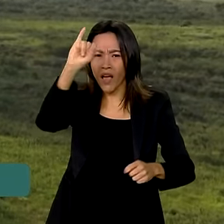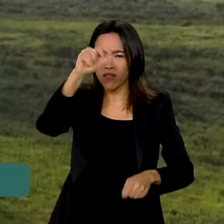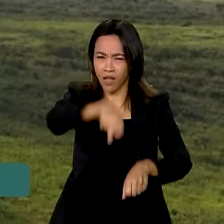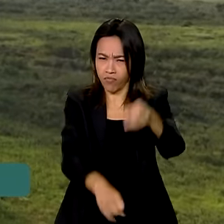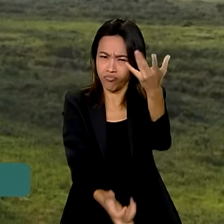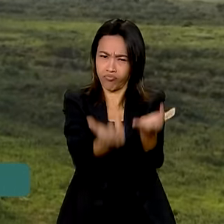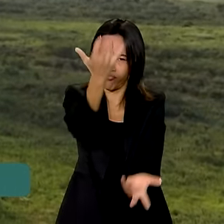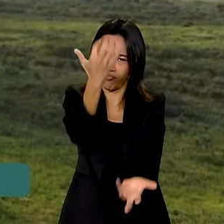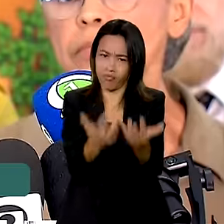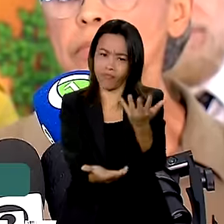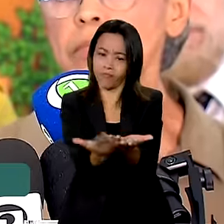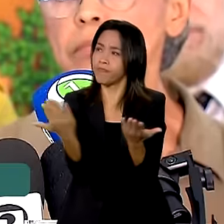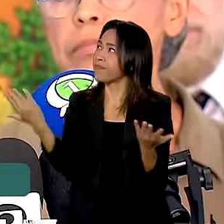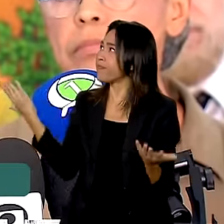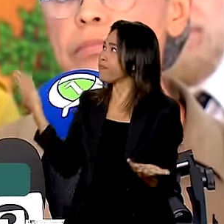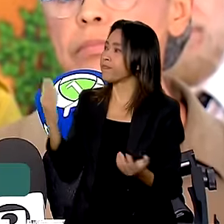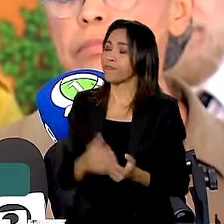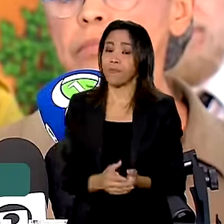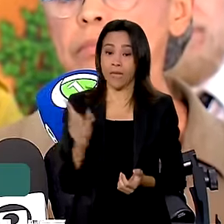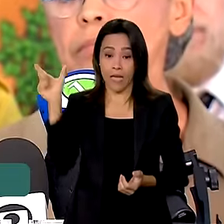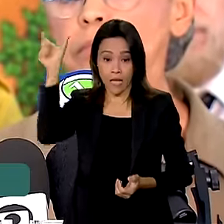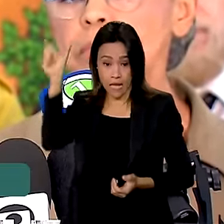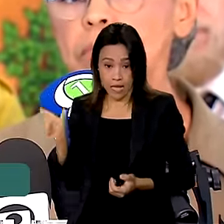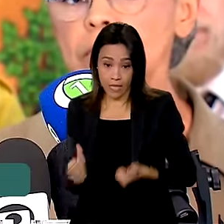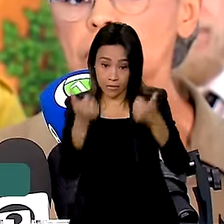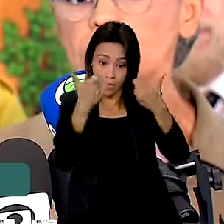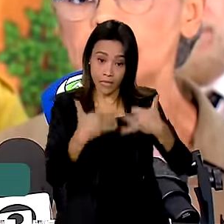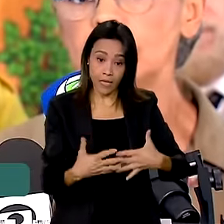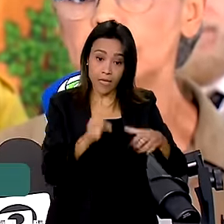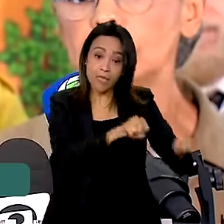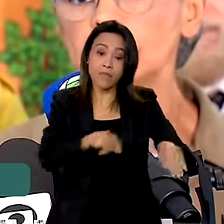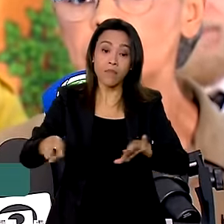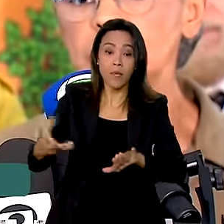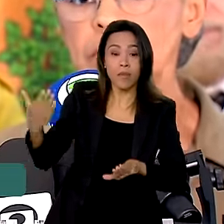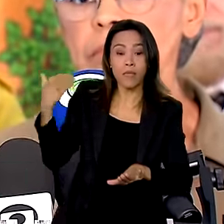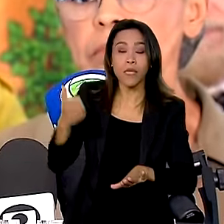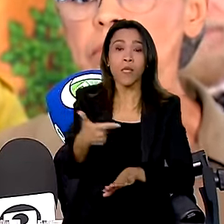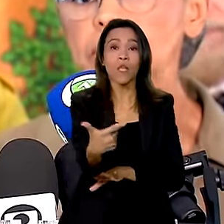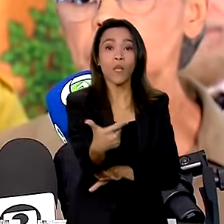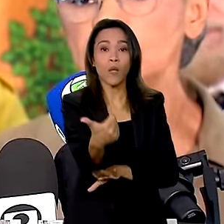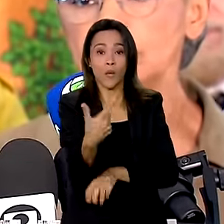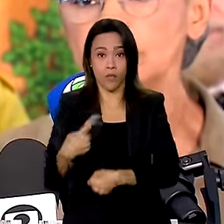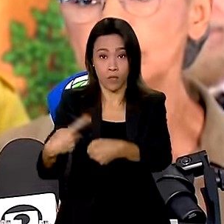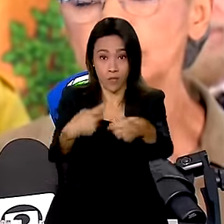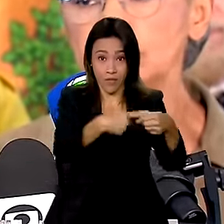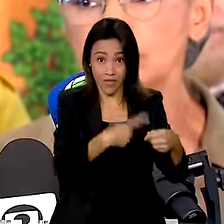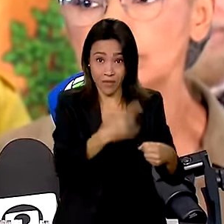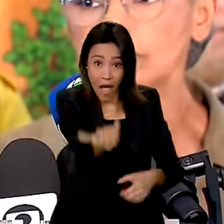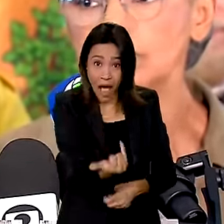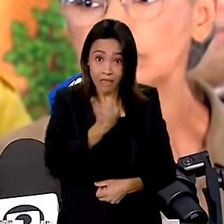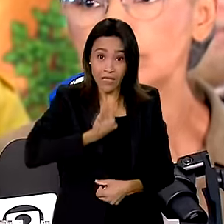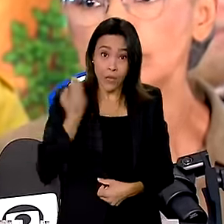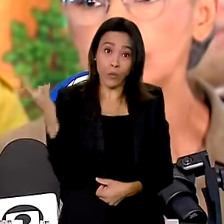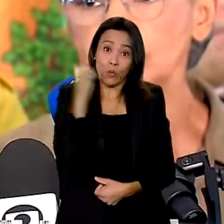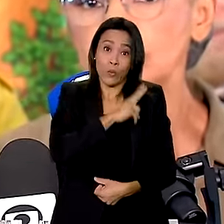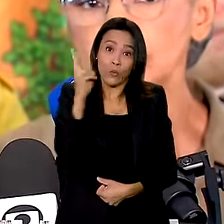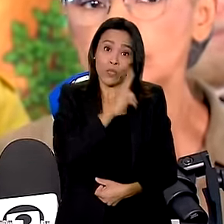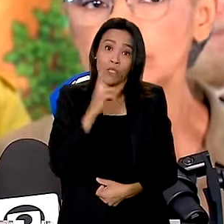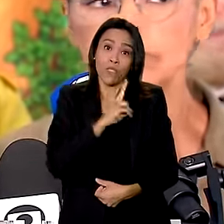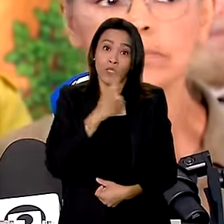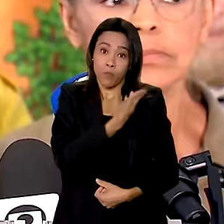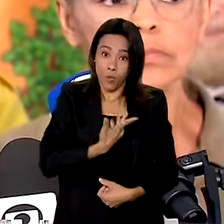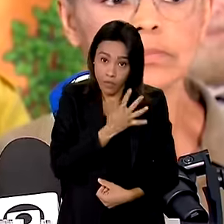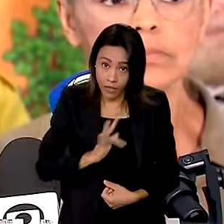incêndios florestais. Na semana passada, 12 municípios decretaram situação de emergência. Nós fizemos reconhecimento